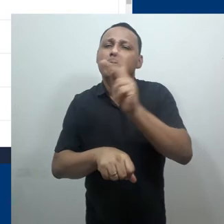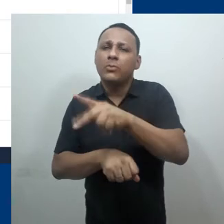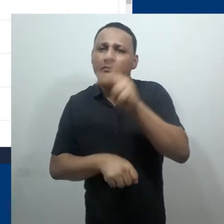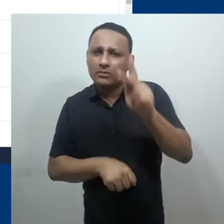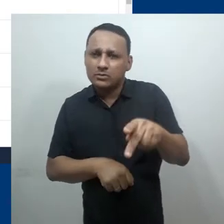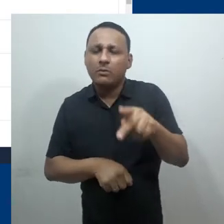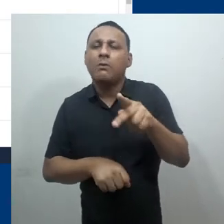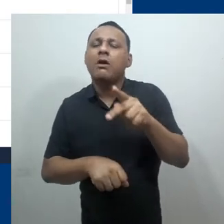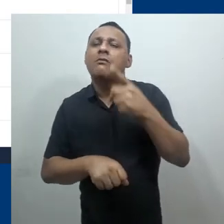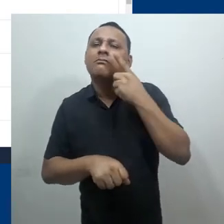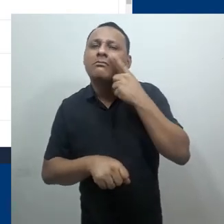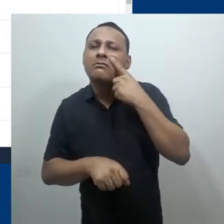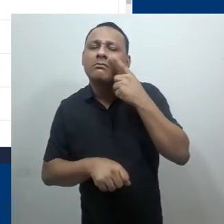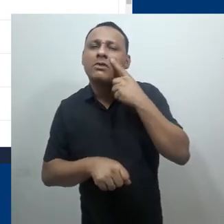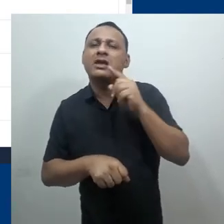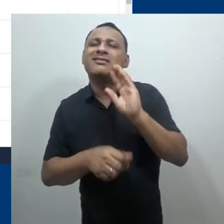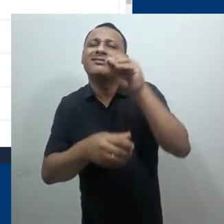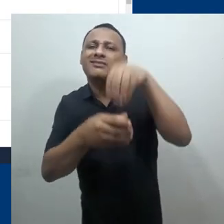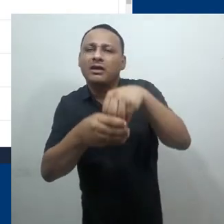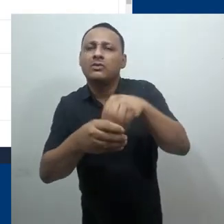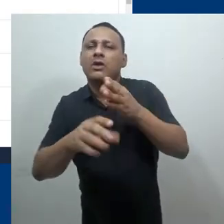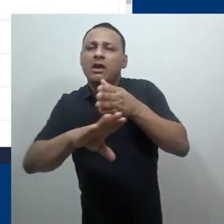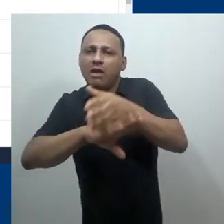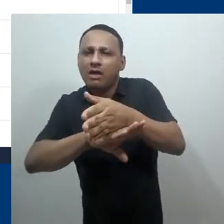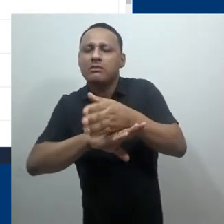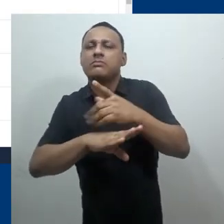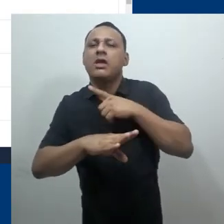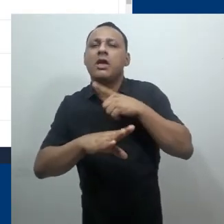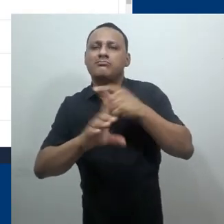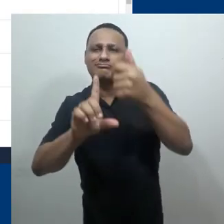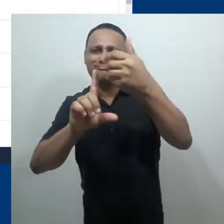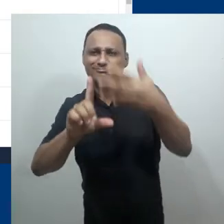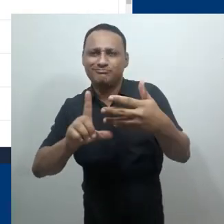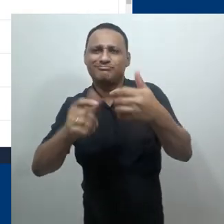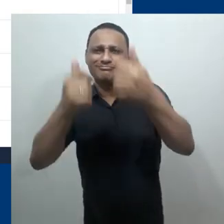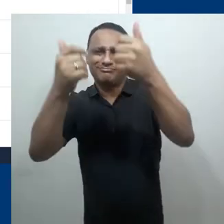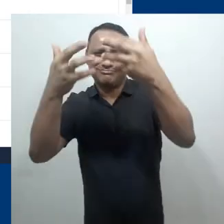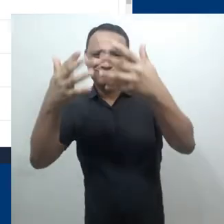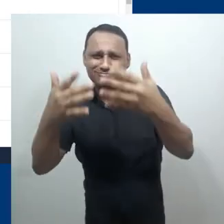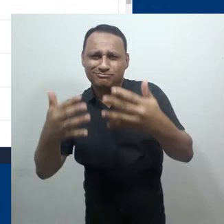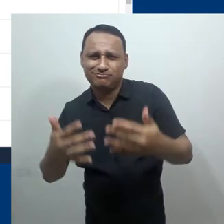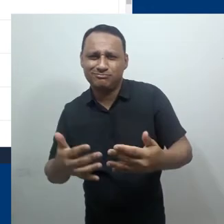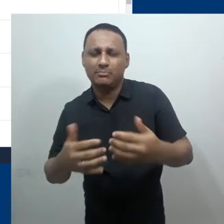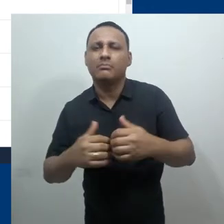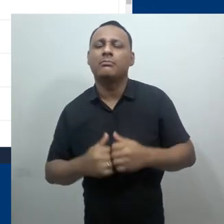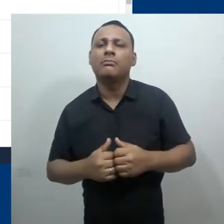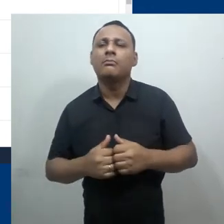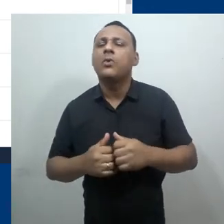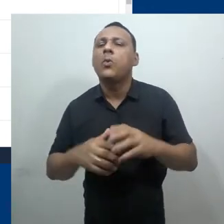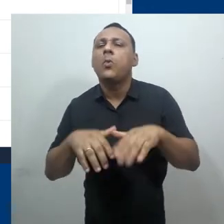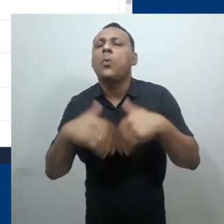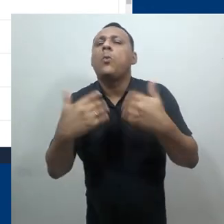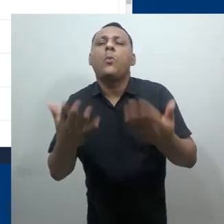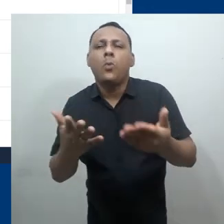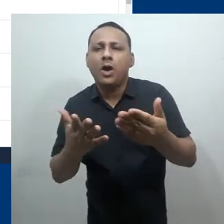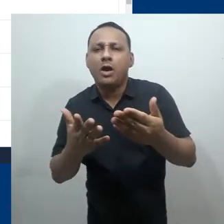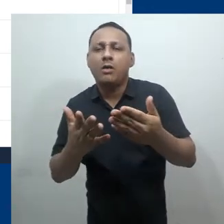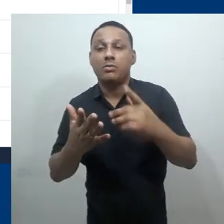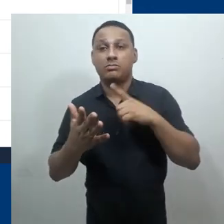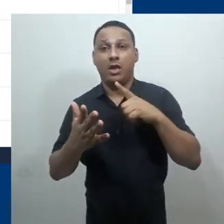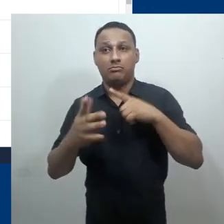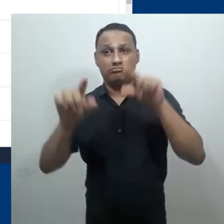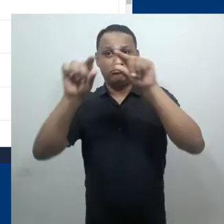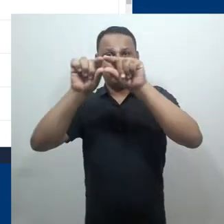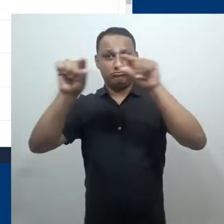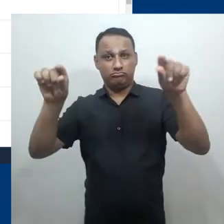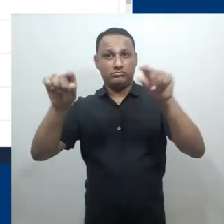o curso, nós temos acesso a estes elementos. Mas que elementos seriam esses? No topo, vocês veem